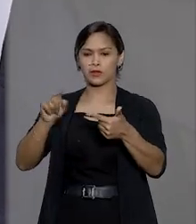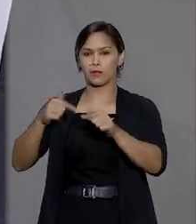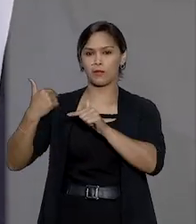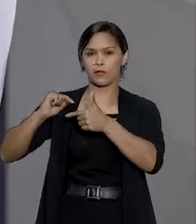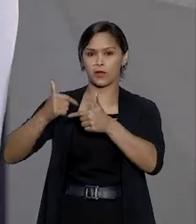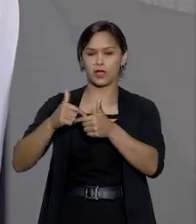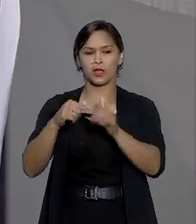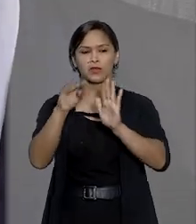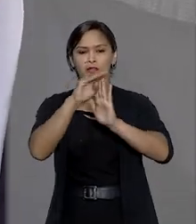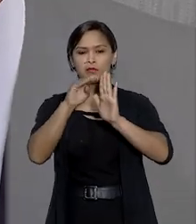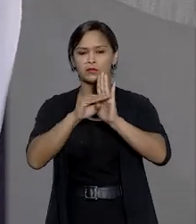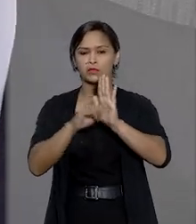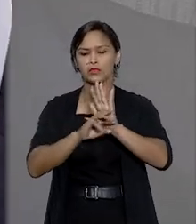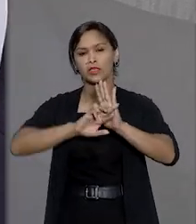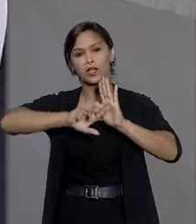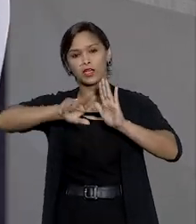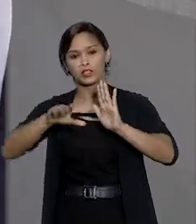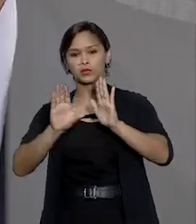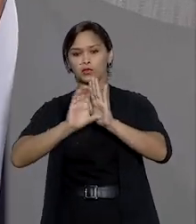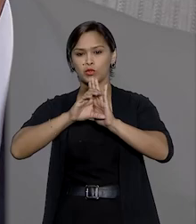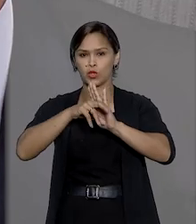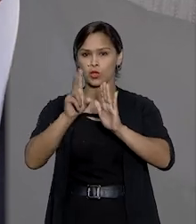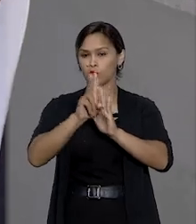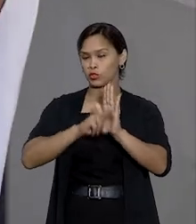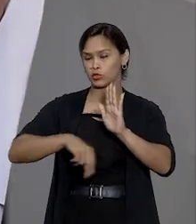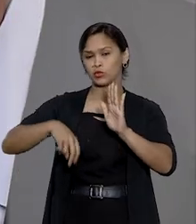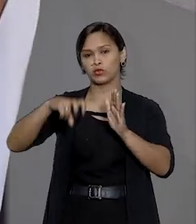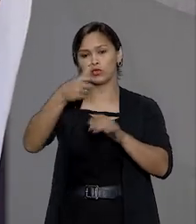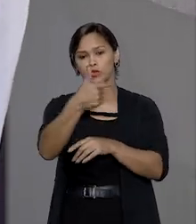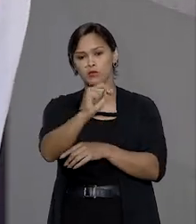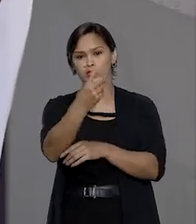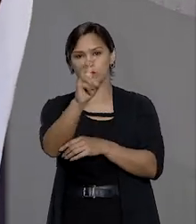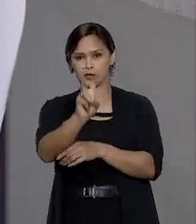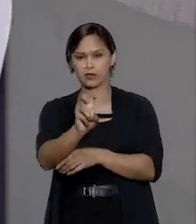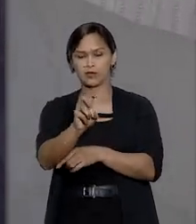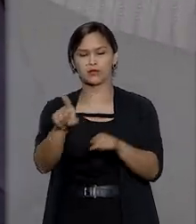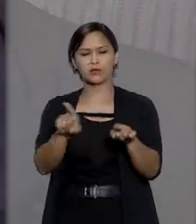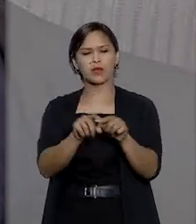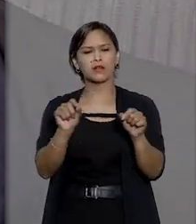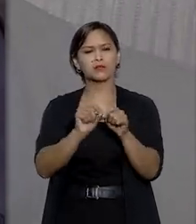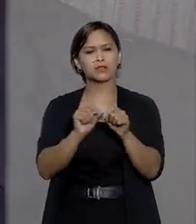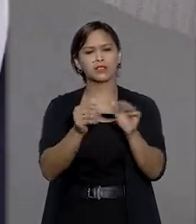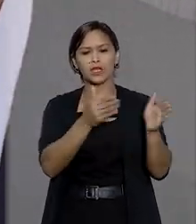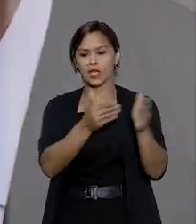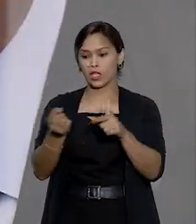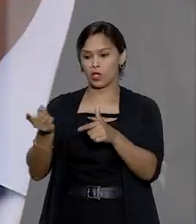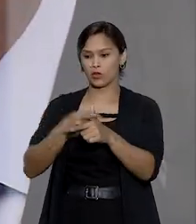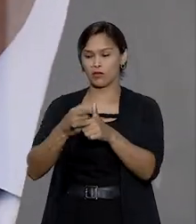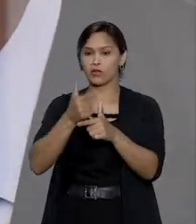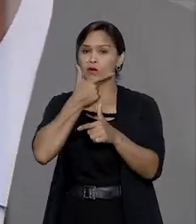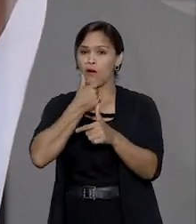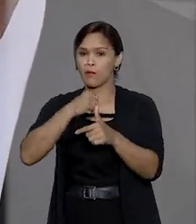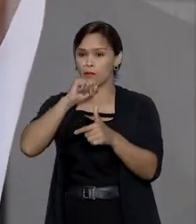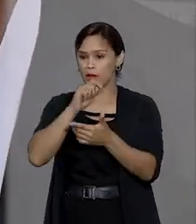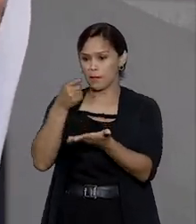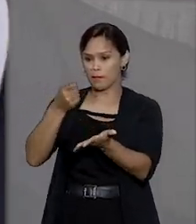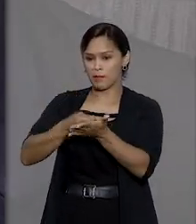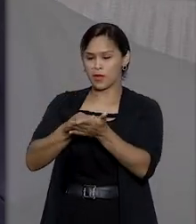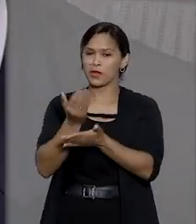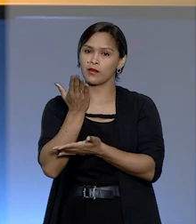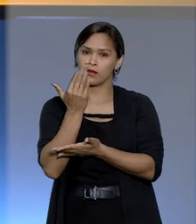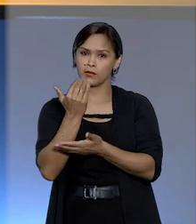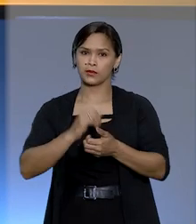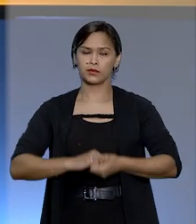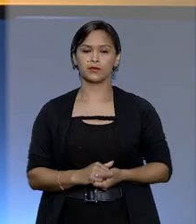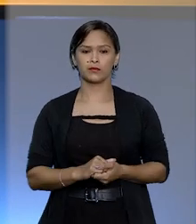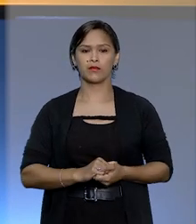medidas atípicas previstas no Código de Processo Civil de 2015 para fazer com que o devedor cumpra as obrigações alimentícias.